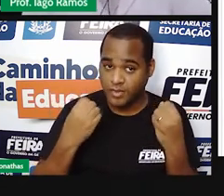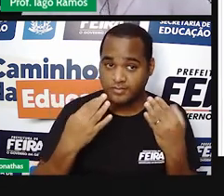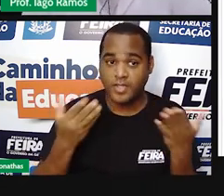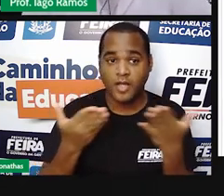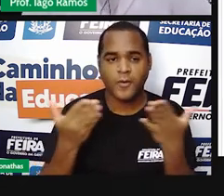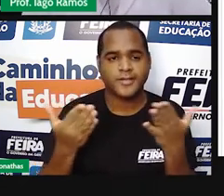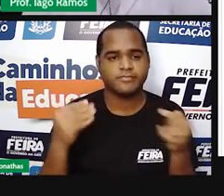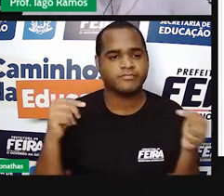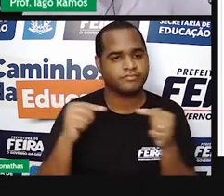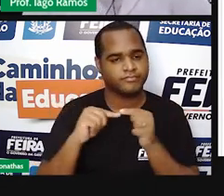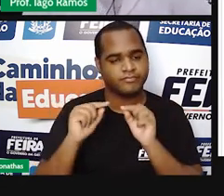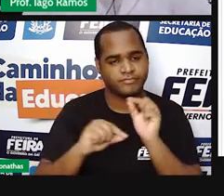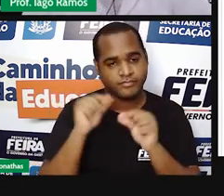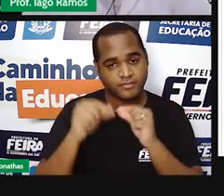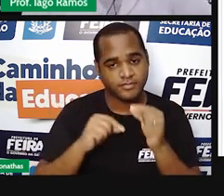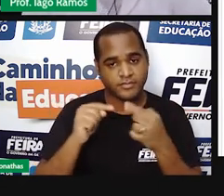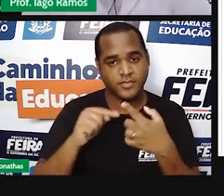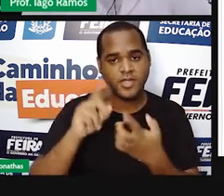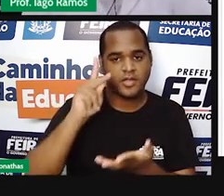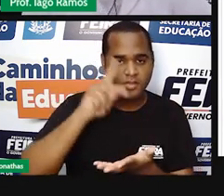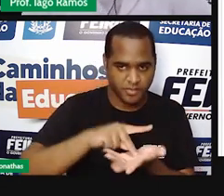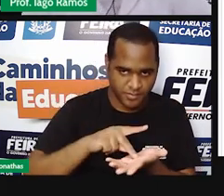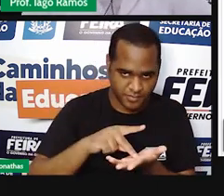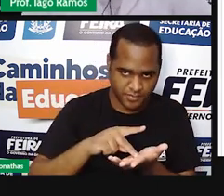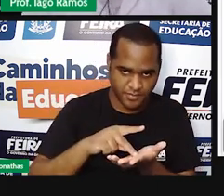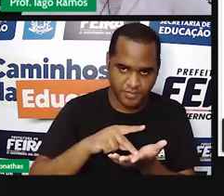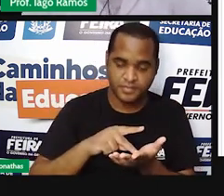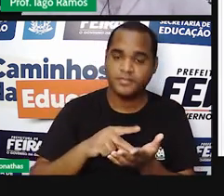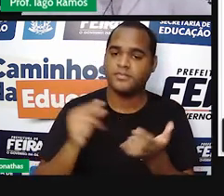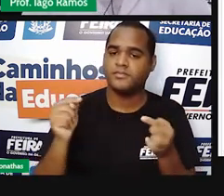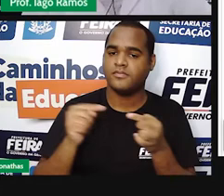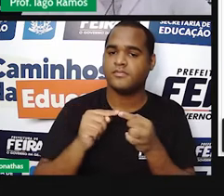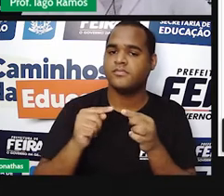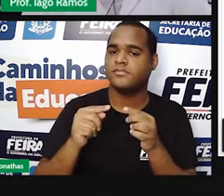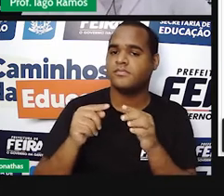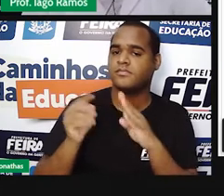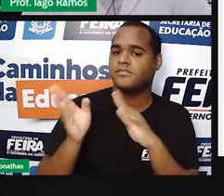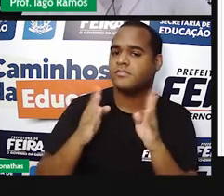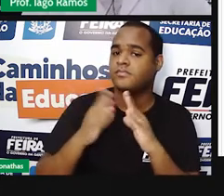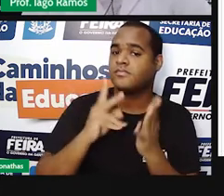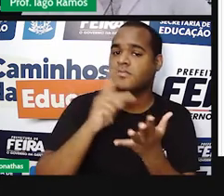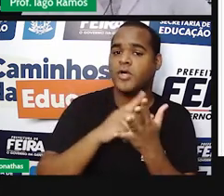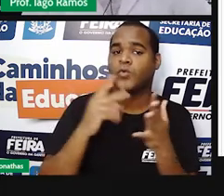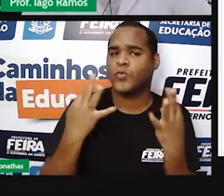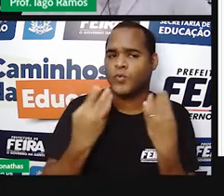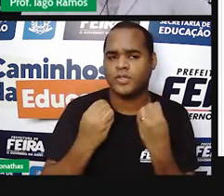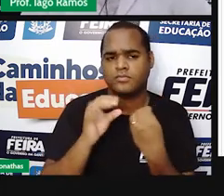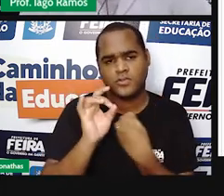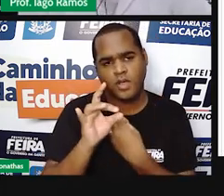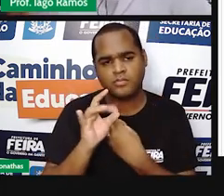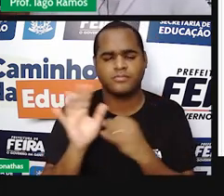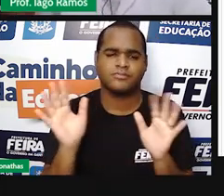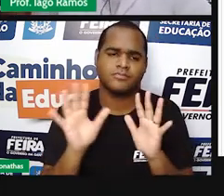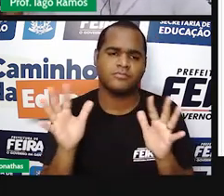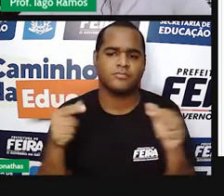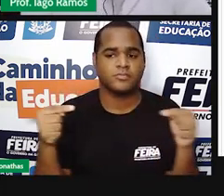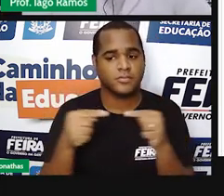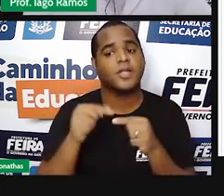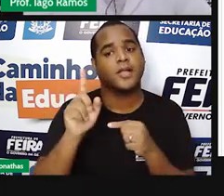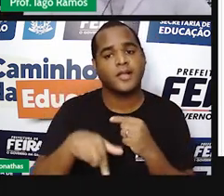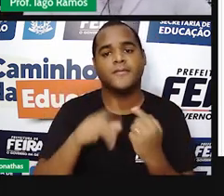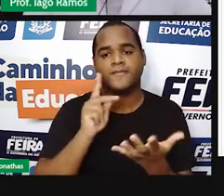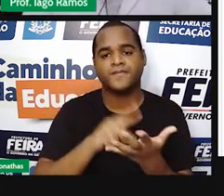nessa situação, né, que é só um trecho, é apenas um trecho, não é a situação toda, é só uma parte do que está lá,